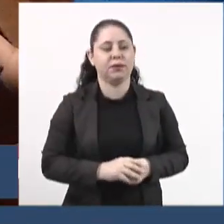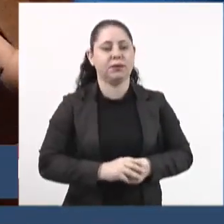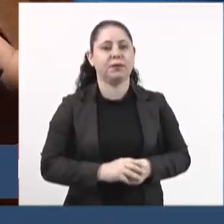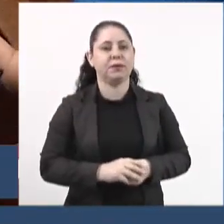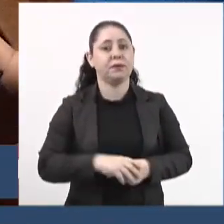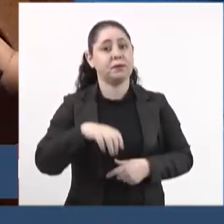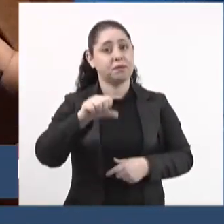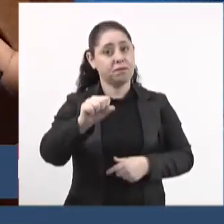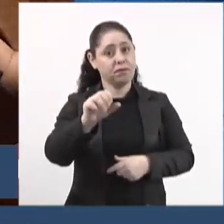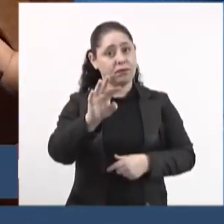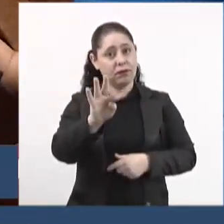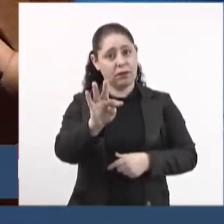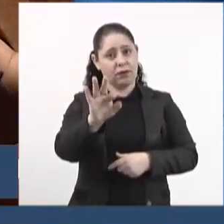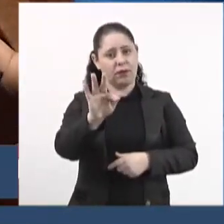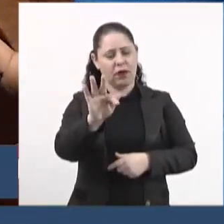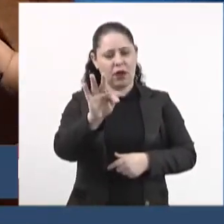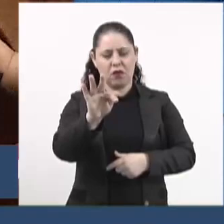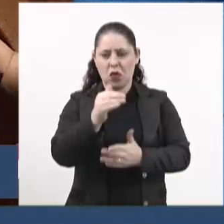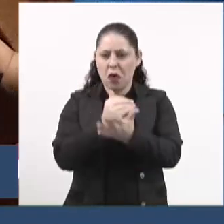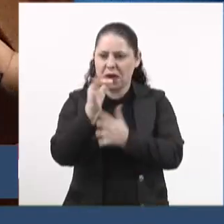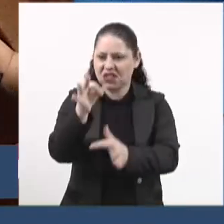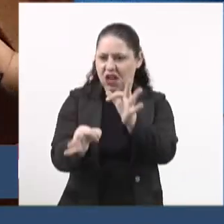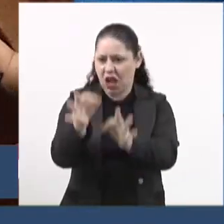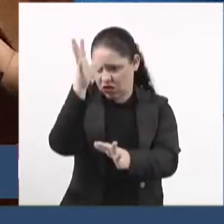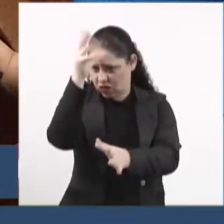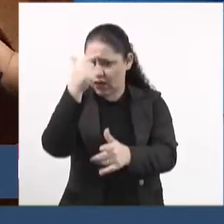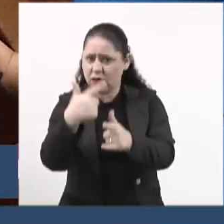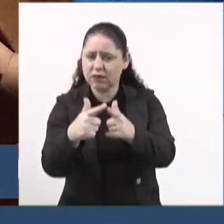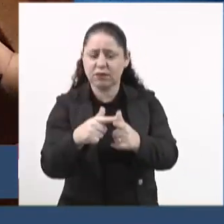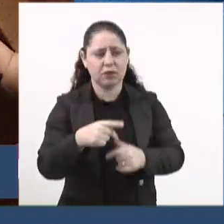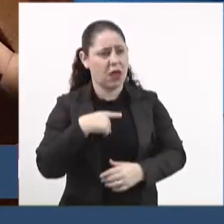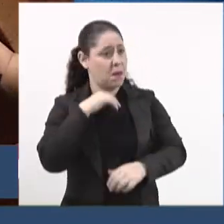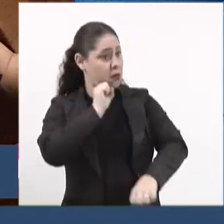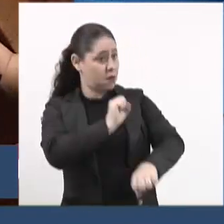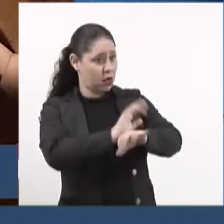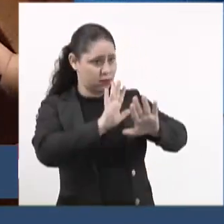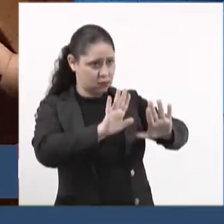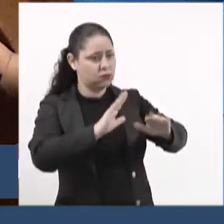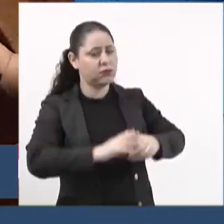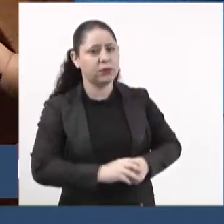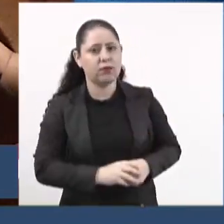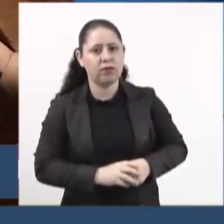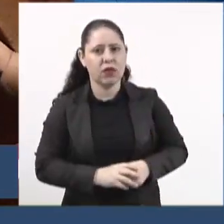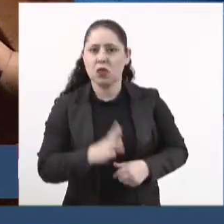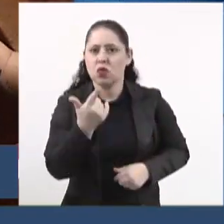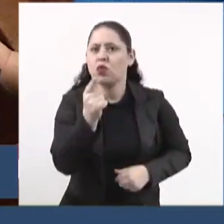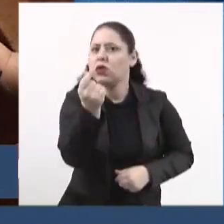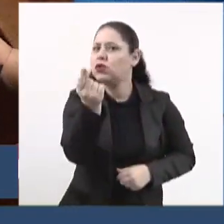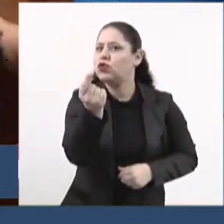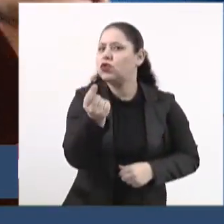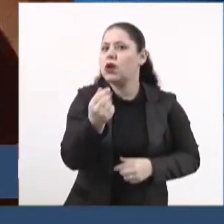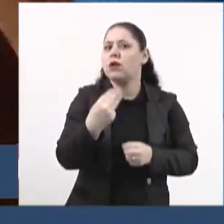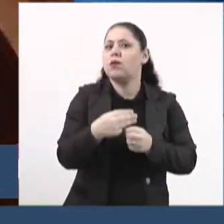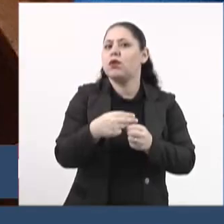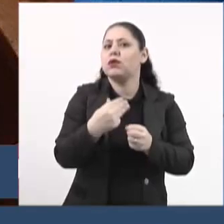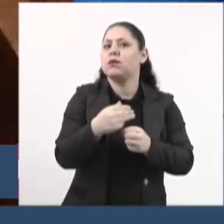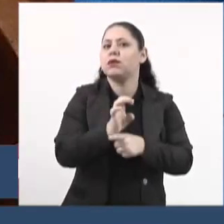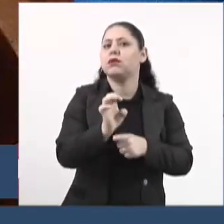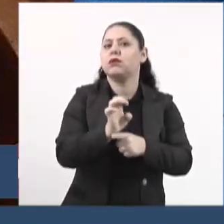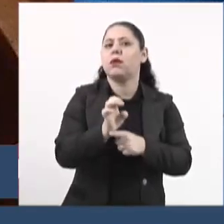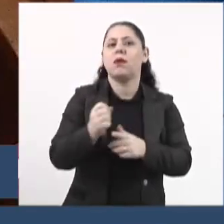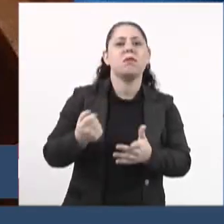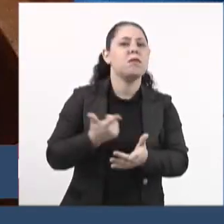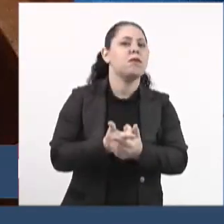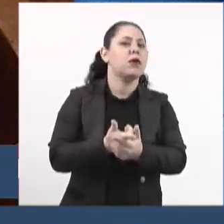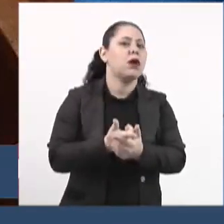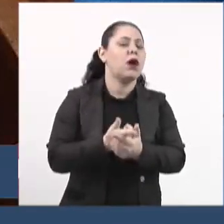O STF começa a legislar e fala assim, mas espera aí, não tem dinheiro para os municípios e estados